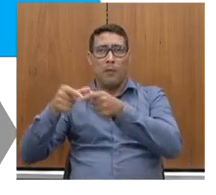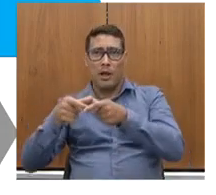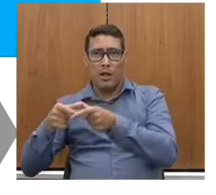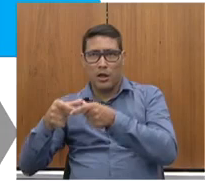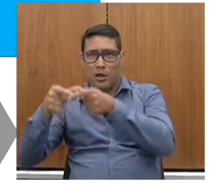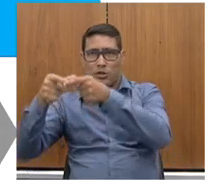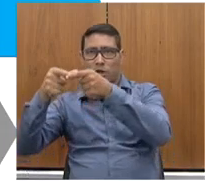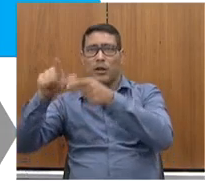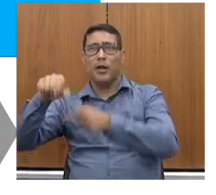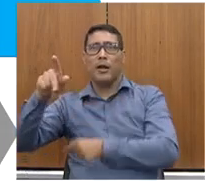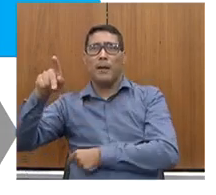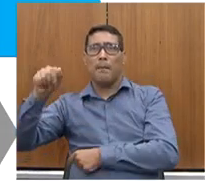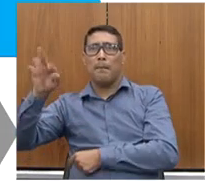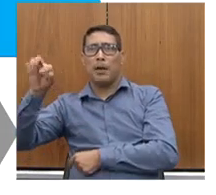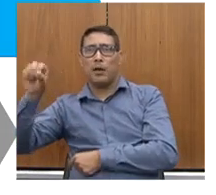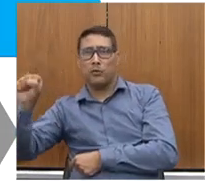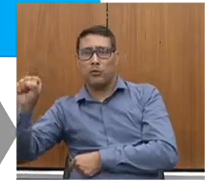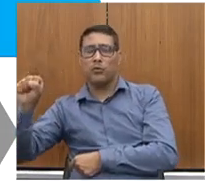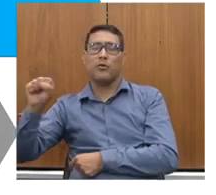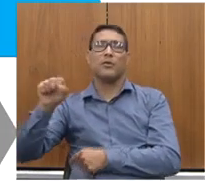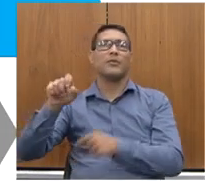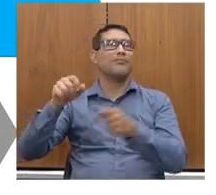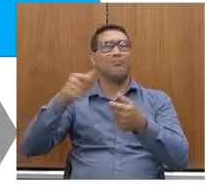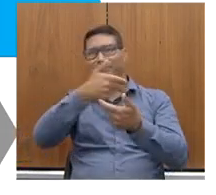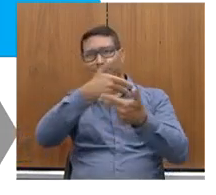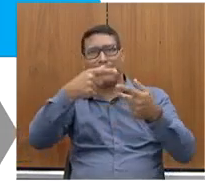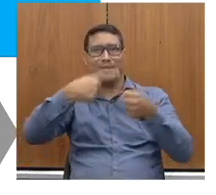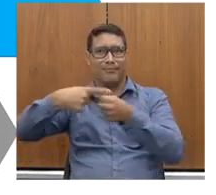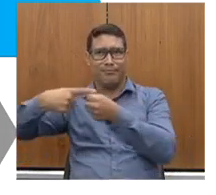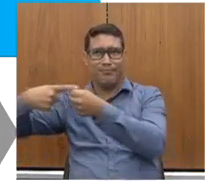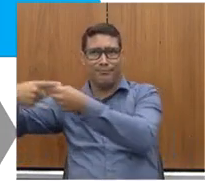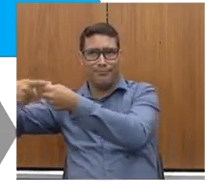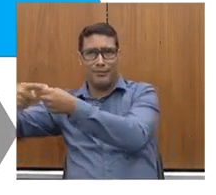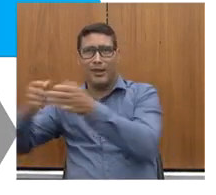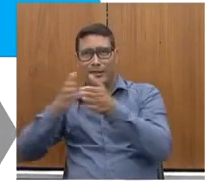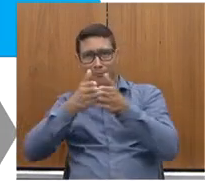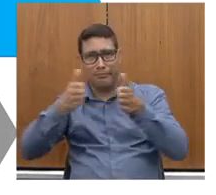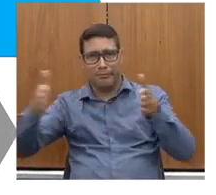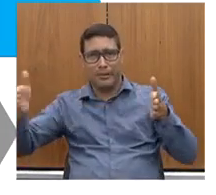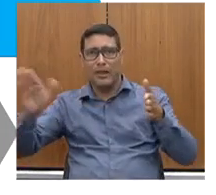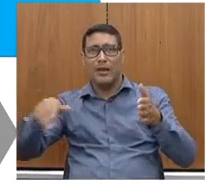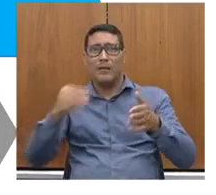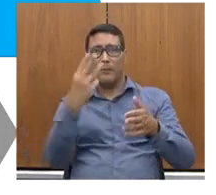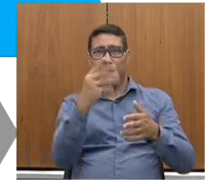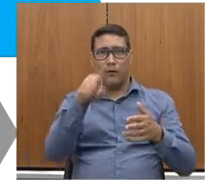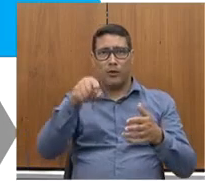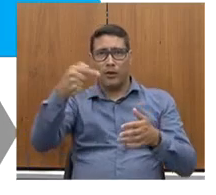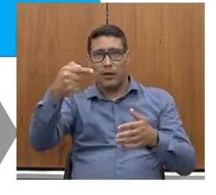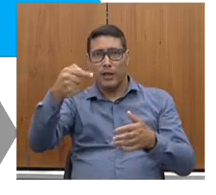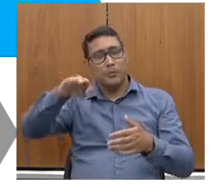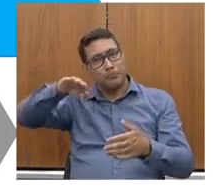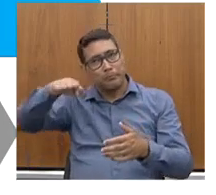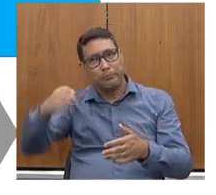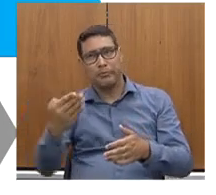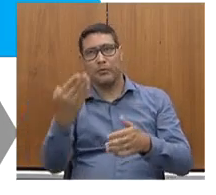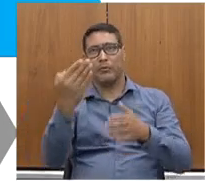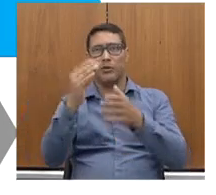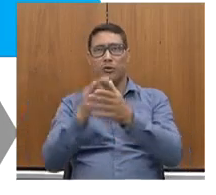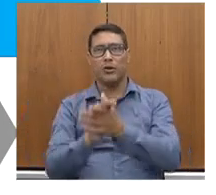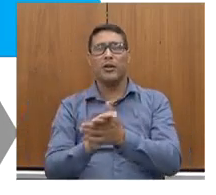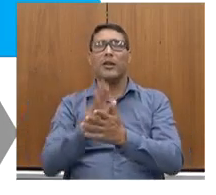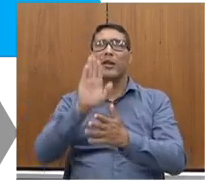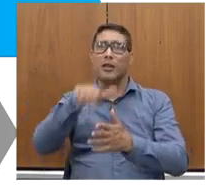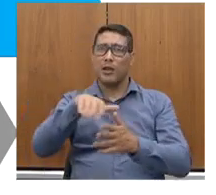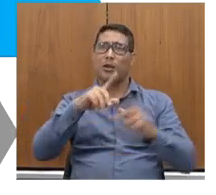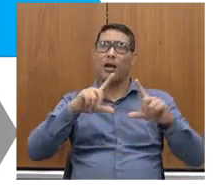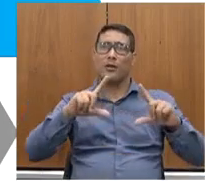o Beraba até Planura, R$,17 bilhões. Então, o Triângulo, que é uma região